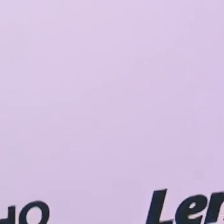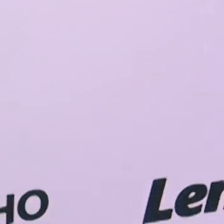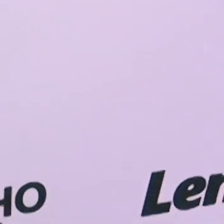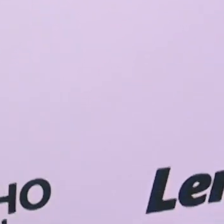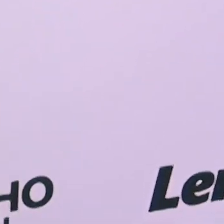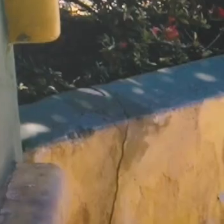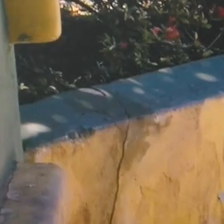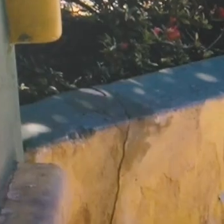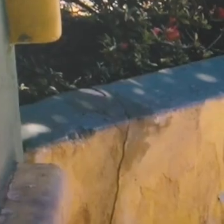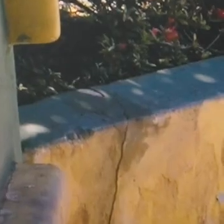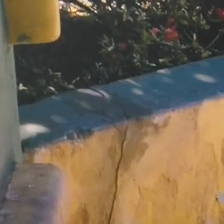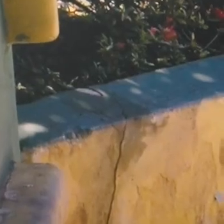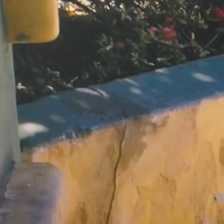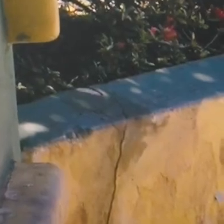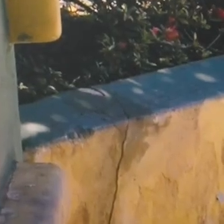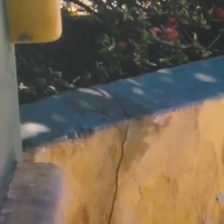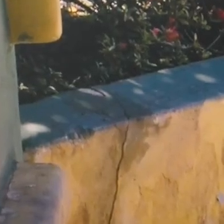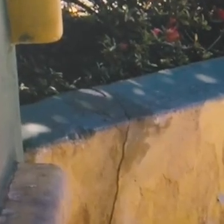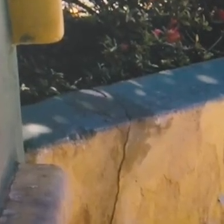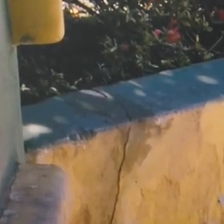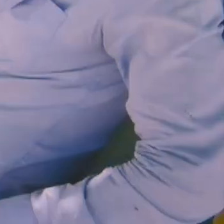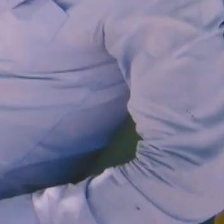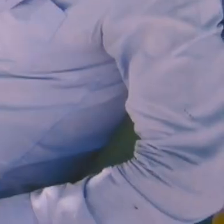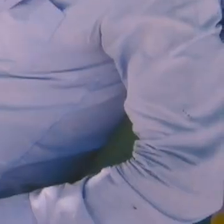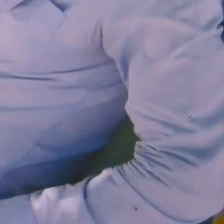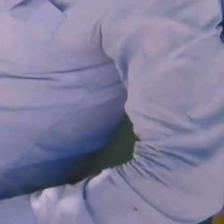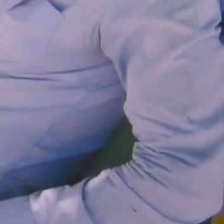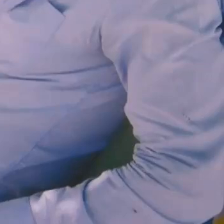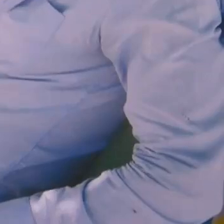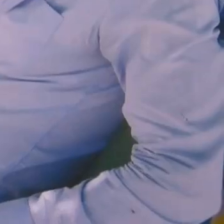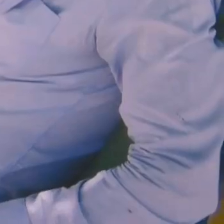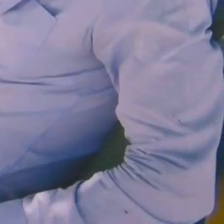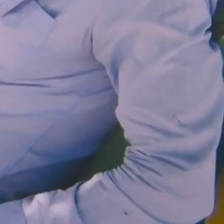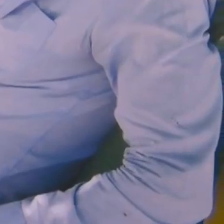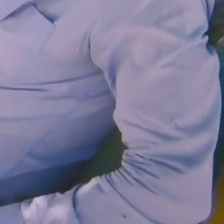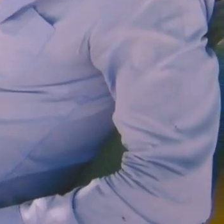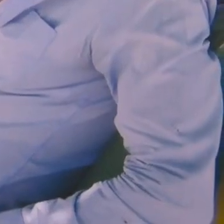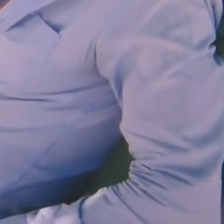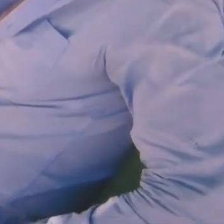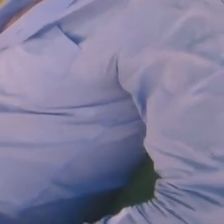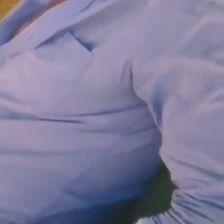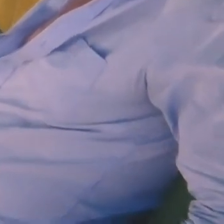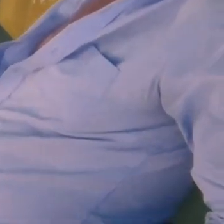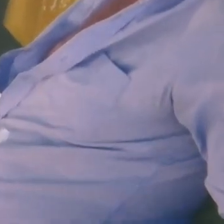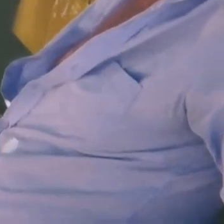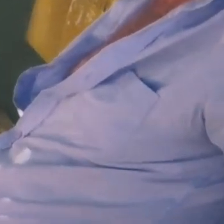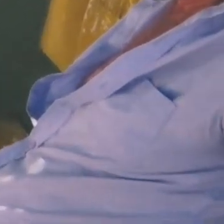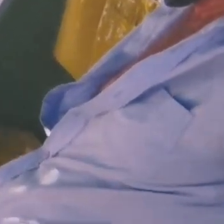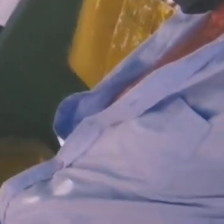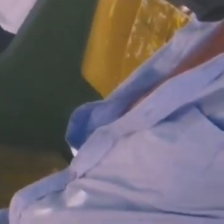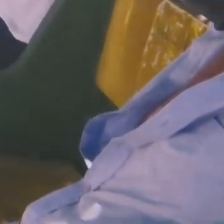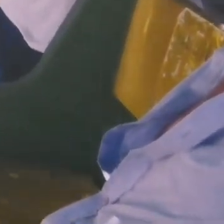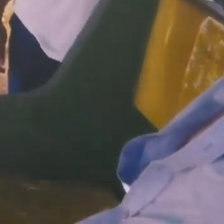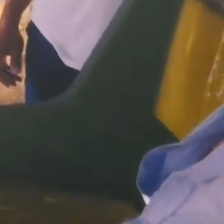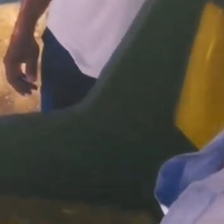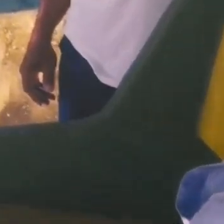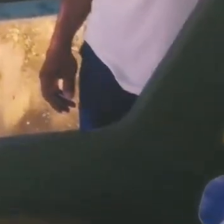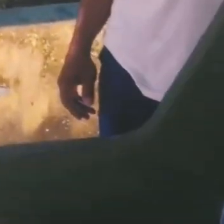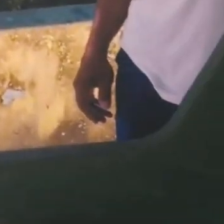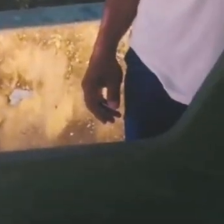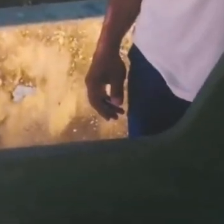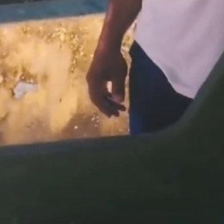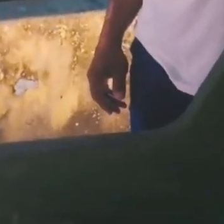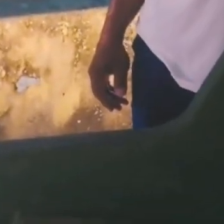prepara para lançar mais um livro de poemas. Salve São Miguel do Aleixo, eu sou o poeta Vabá